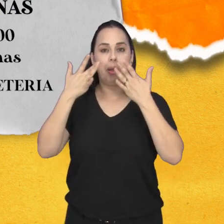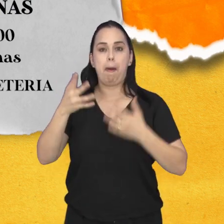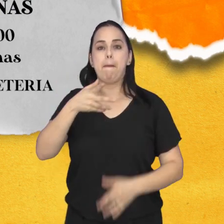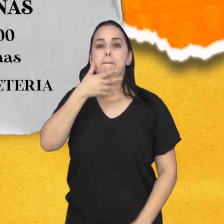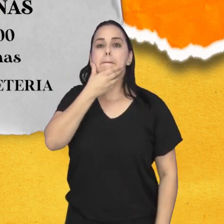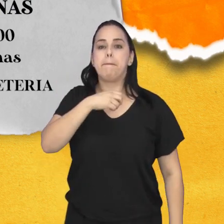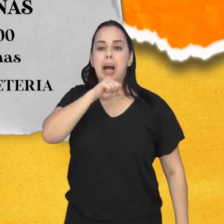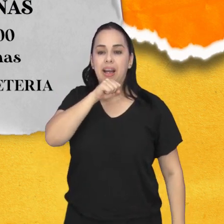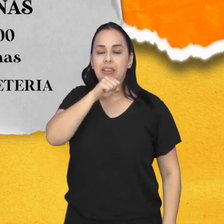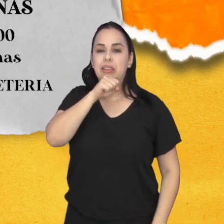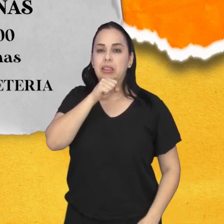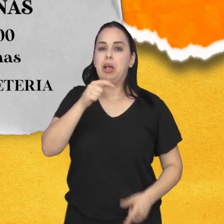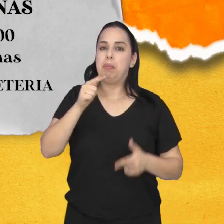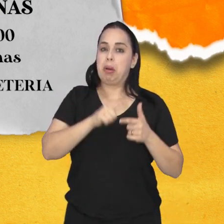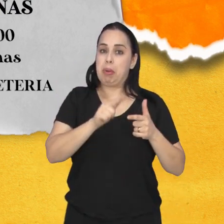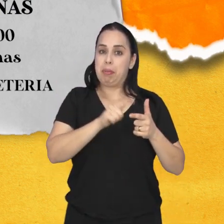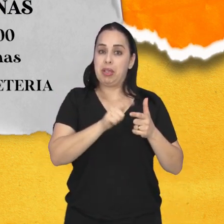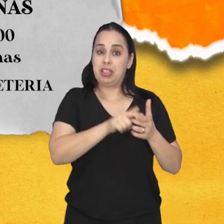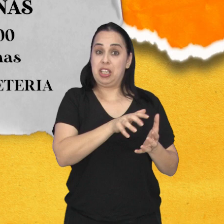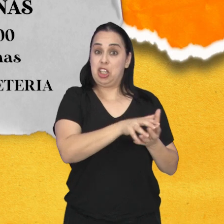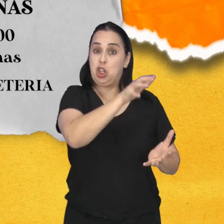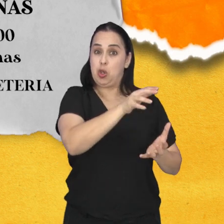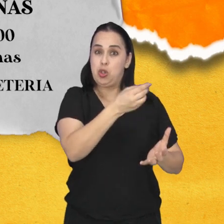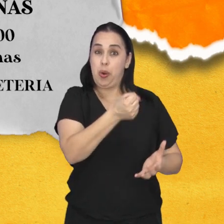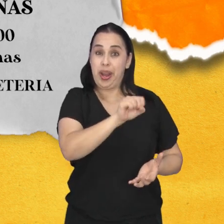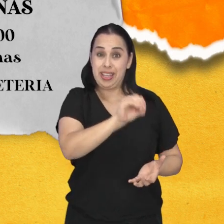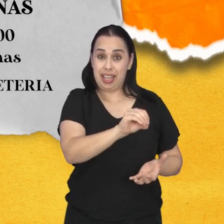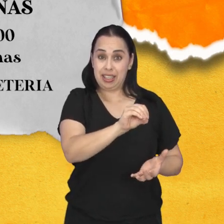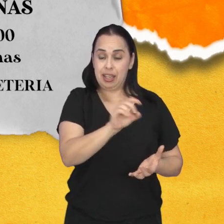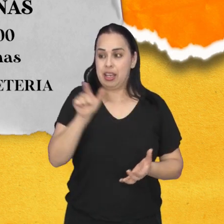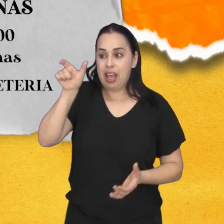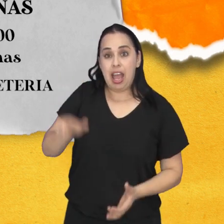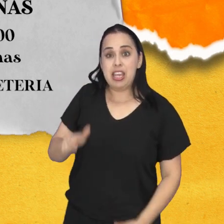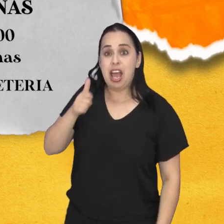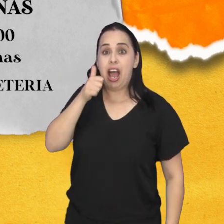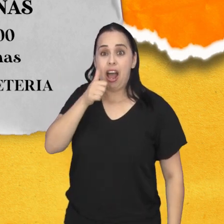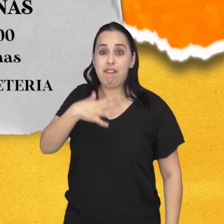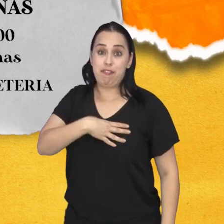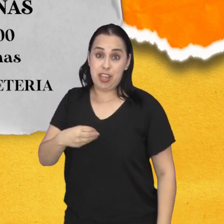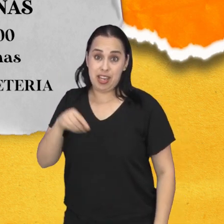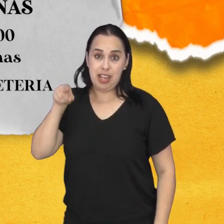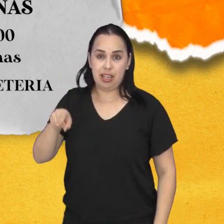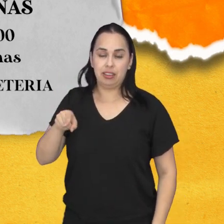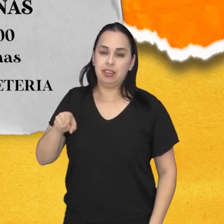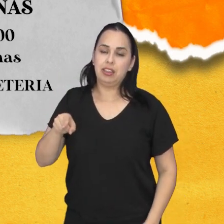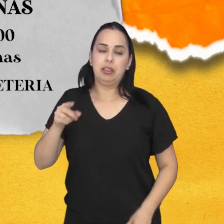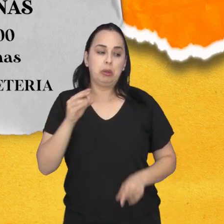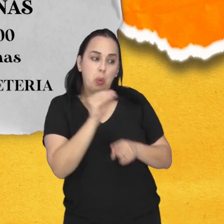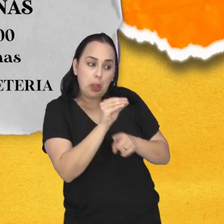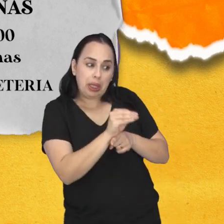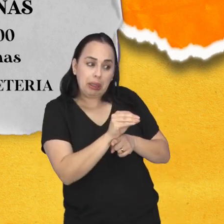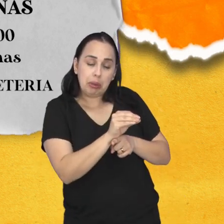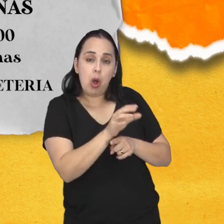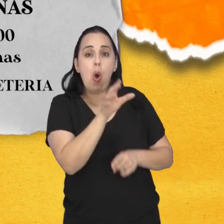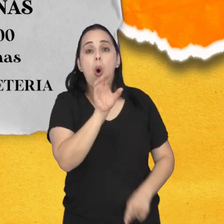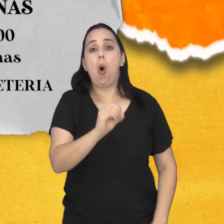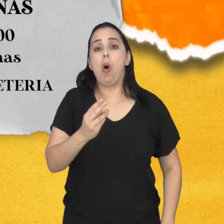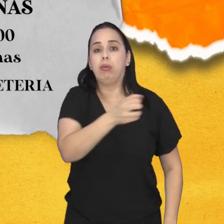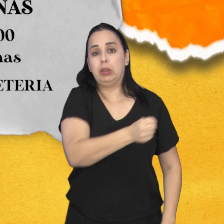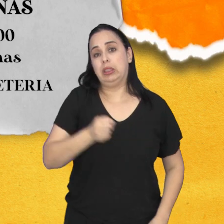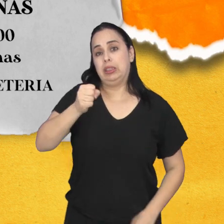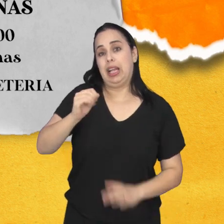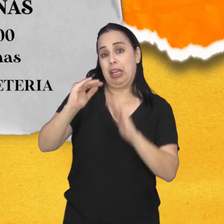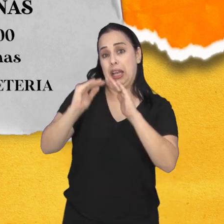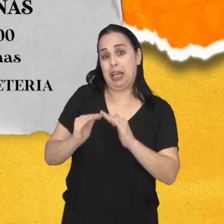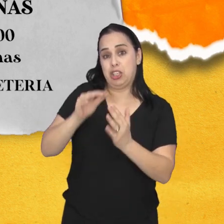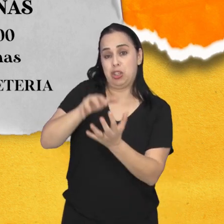espetáculo apresenta o dilema familiar de um idoso de 80 anos e sua filha, que precisa decidir se cuida do pai ou o